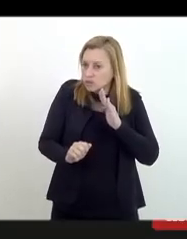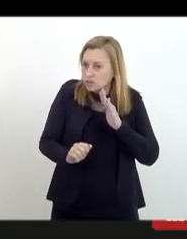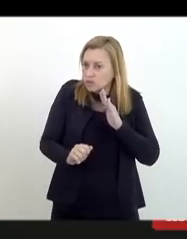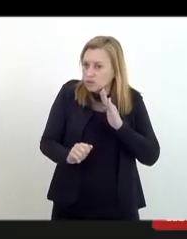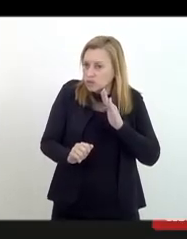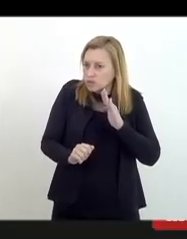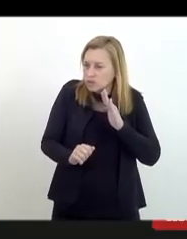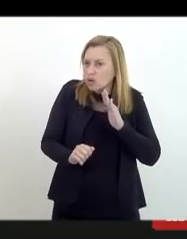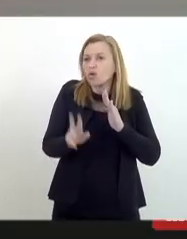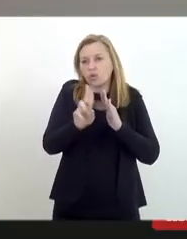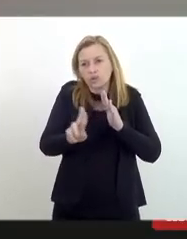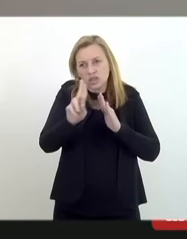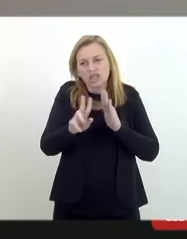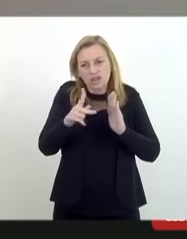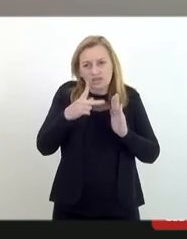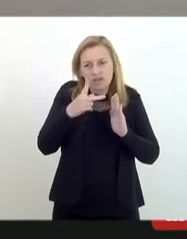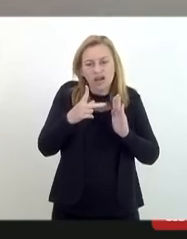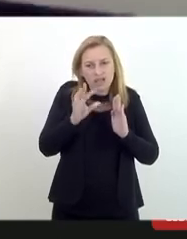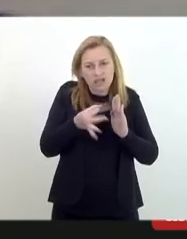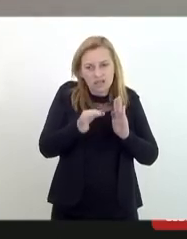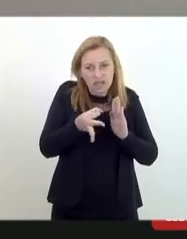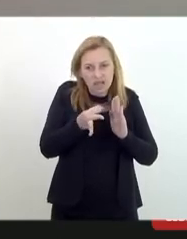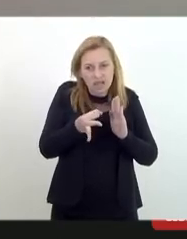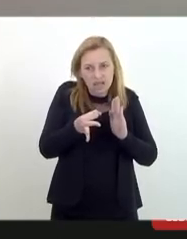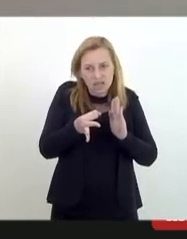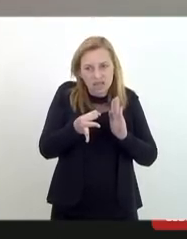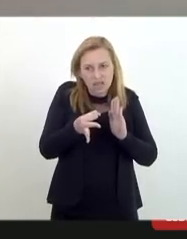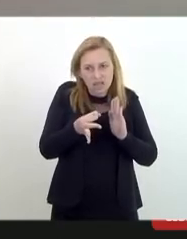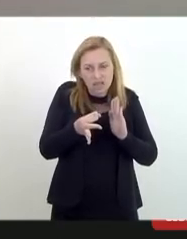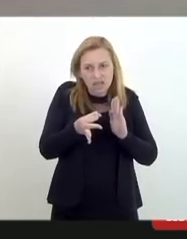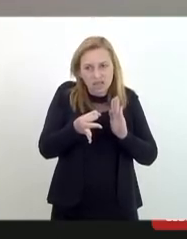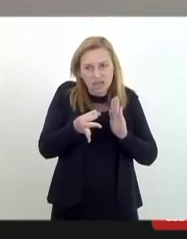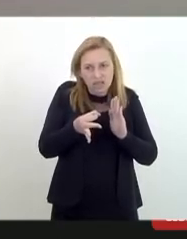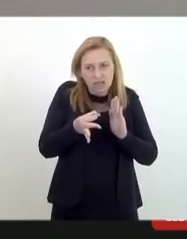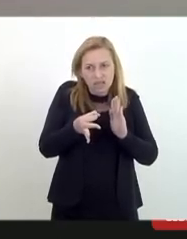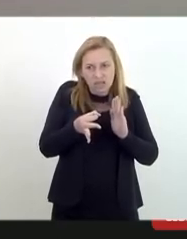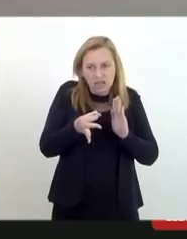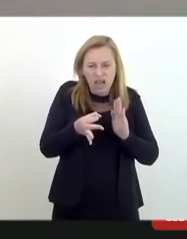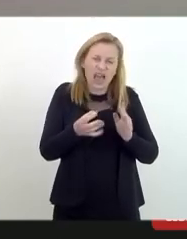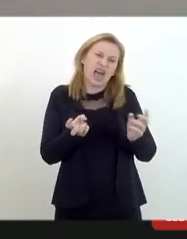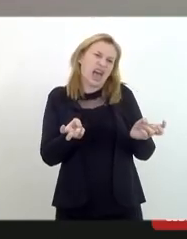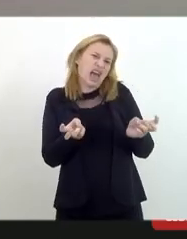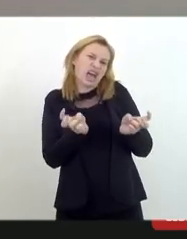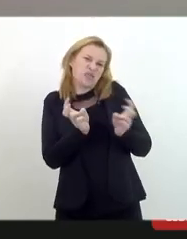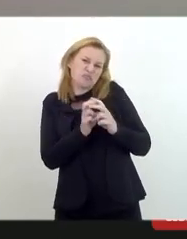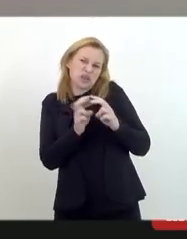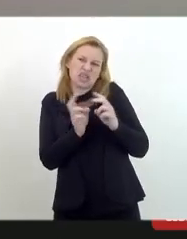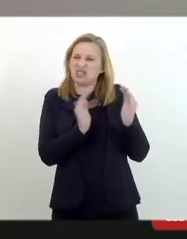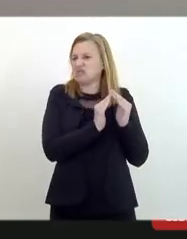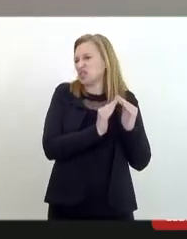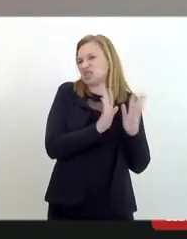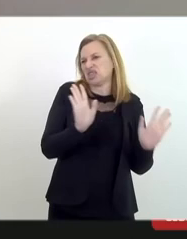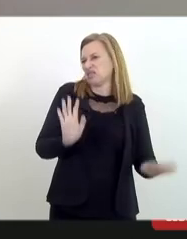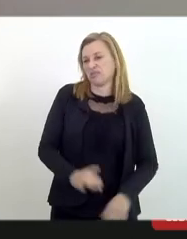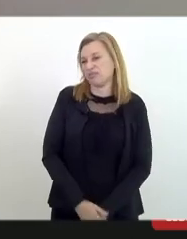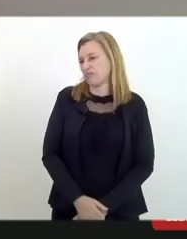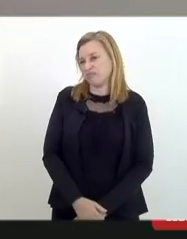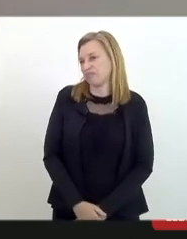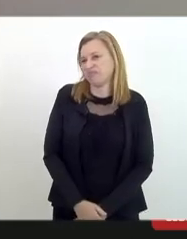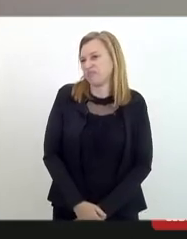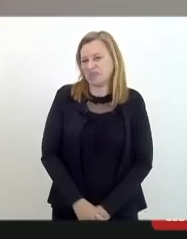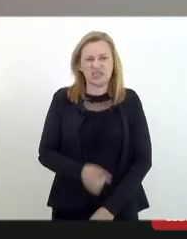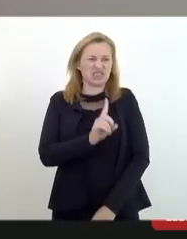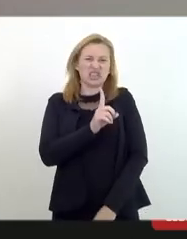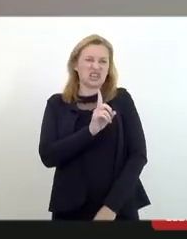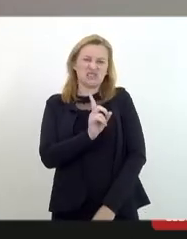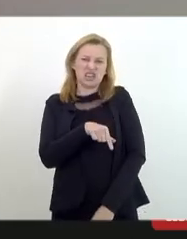utilizando a palavra utilizada anteriormente é dito que é briga de vizinho que não é bem